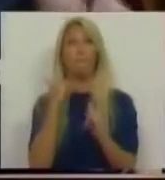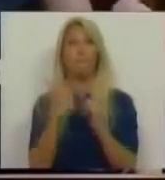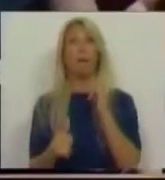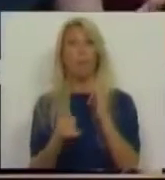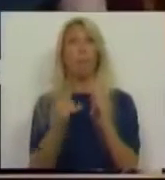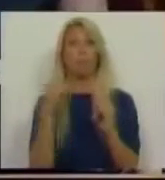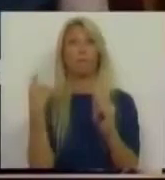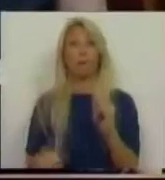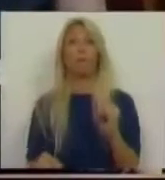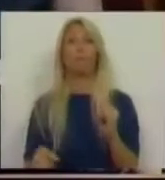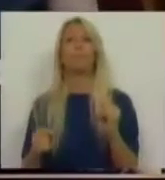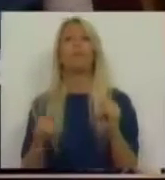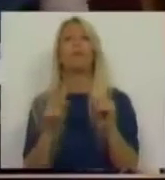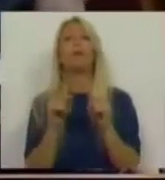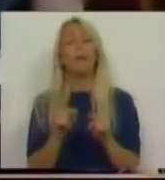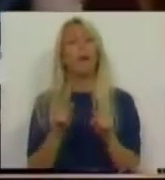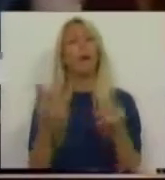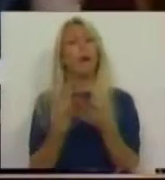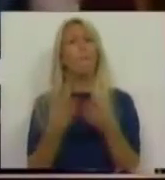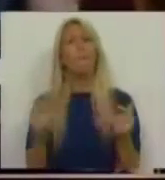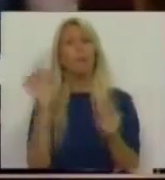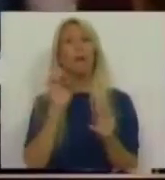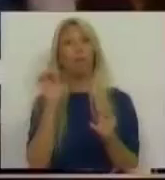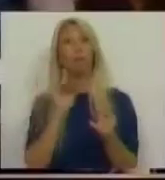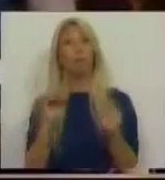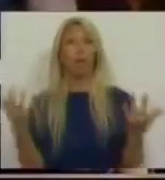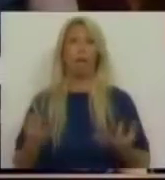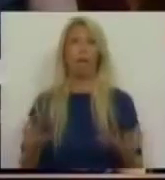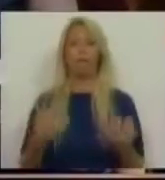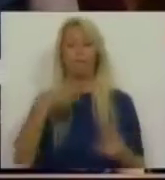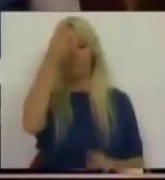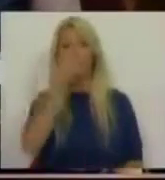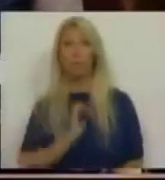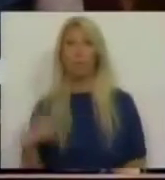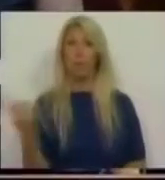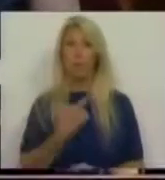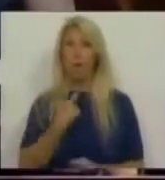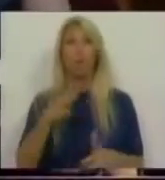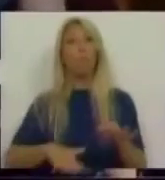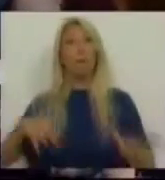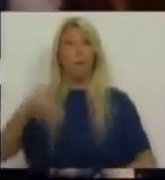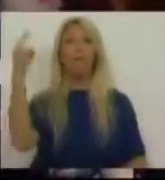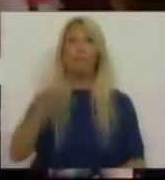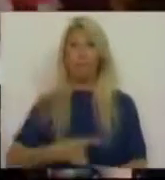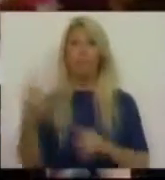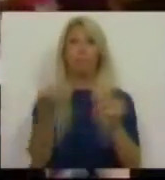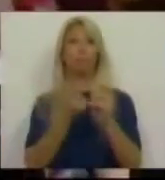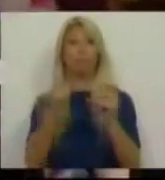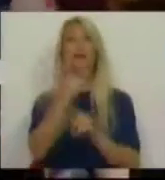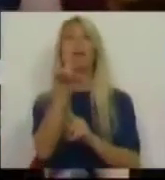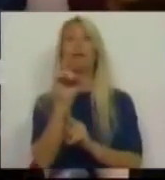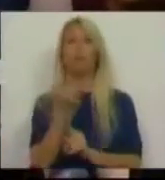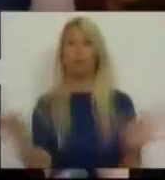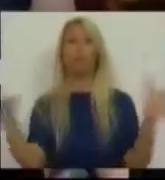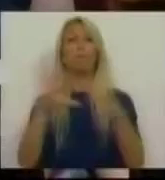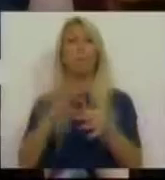de facto uma matéria muito importante e do nosso ponto de vista o Parlamento deve debater esta questão nas